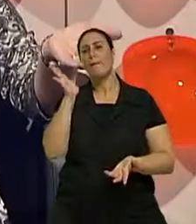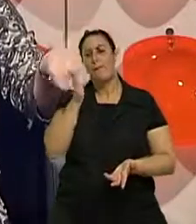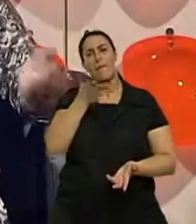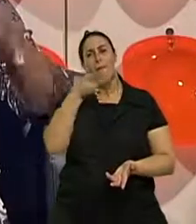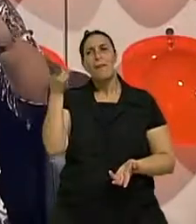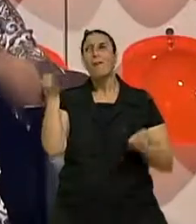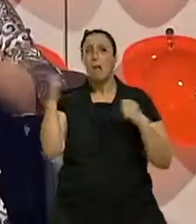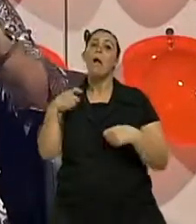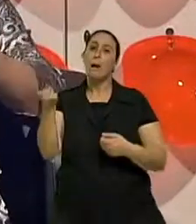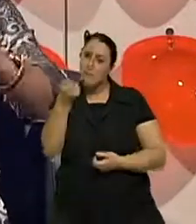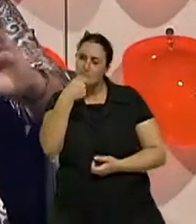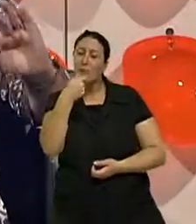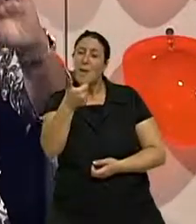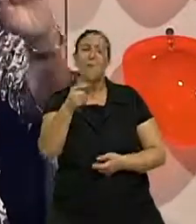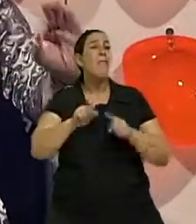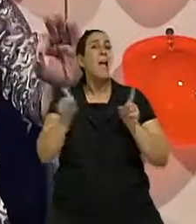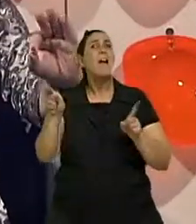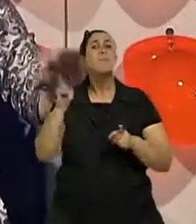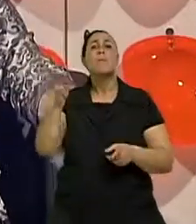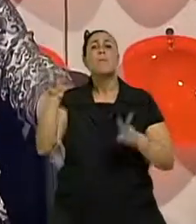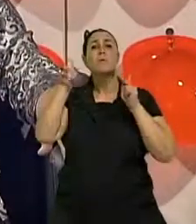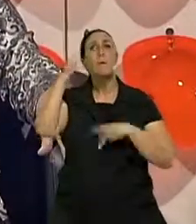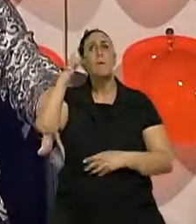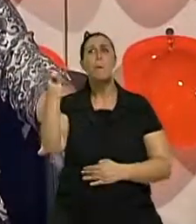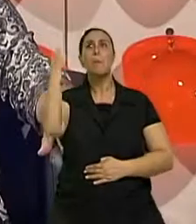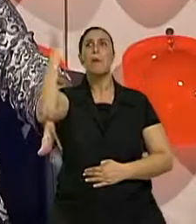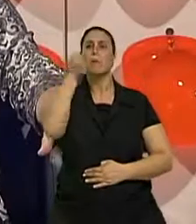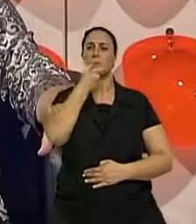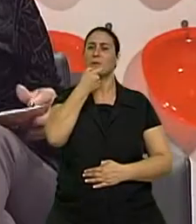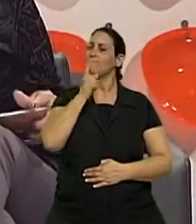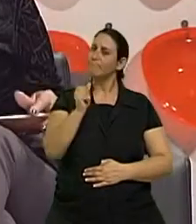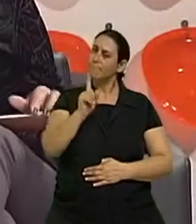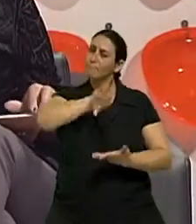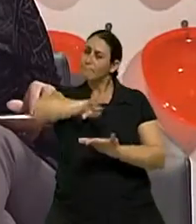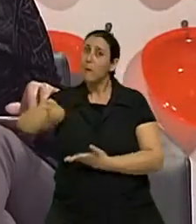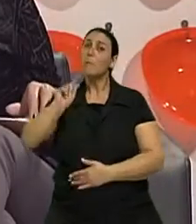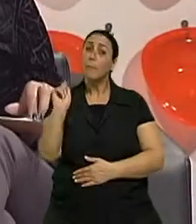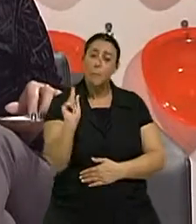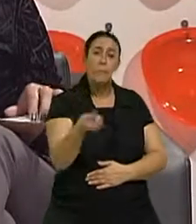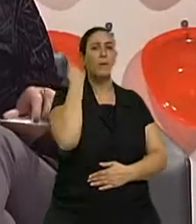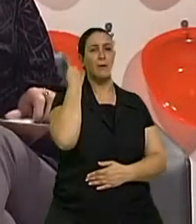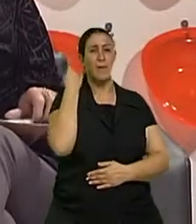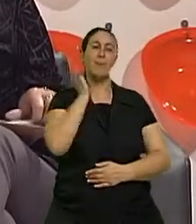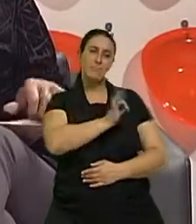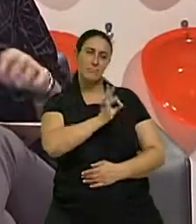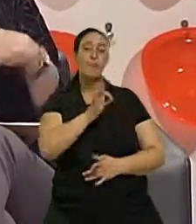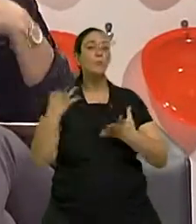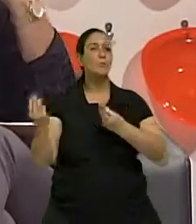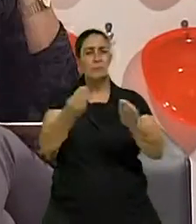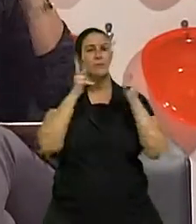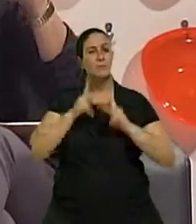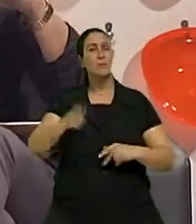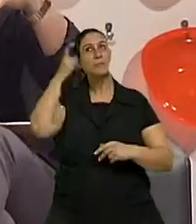de medicação. Mas nunca, nunca é a primeira opção. Pois é, o ser humano é muito mágico nesse sentido, né? O